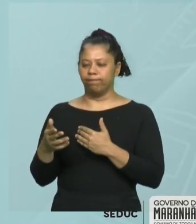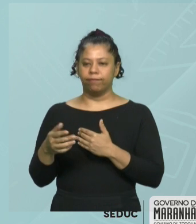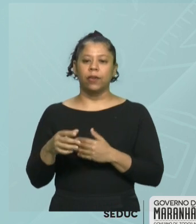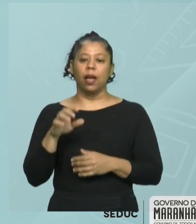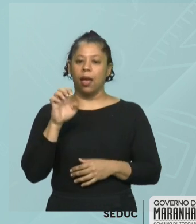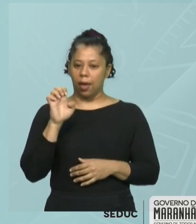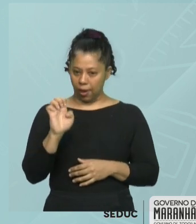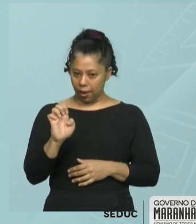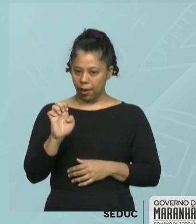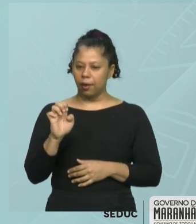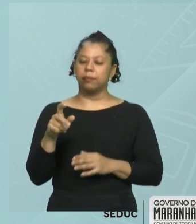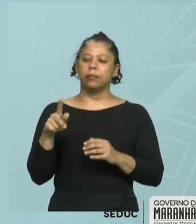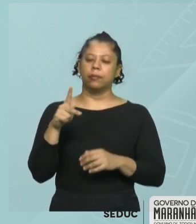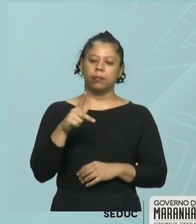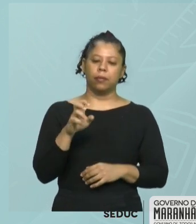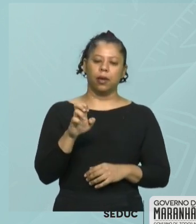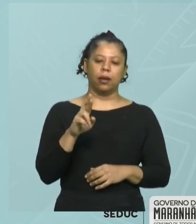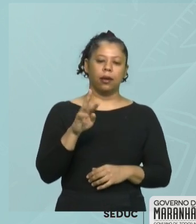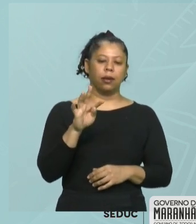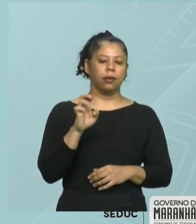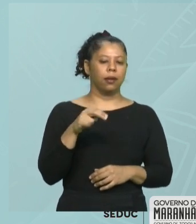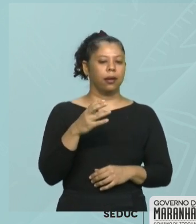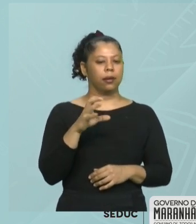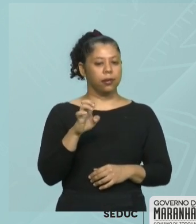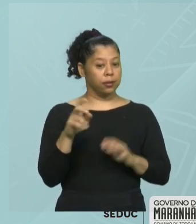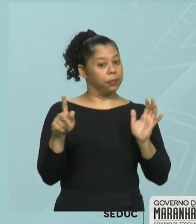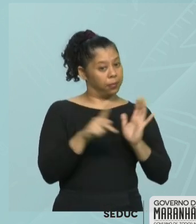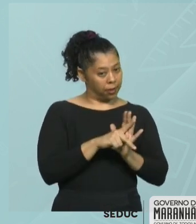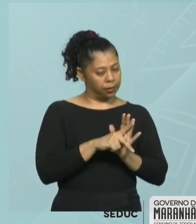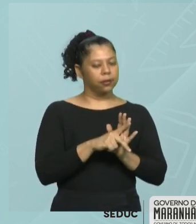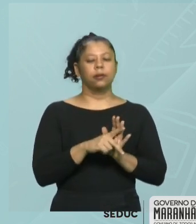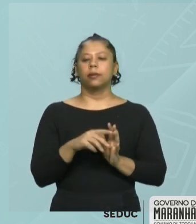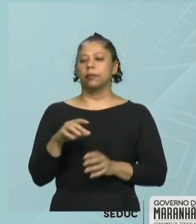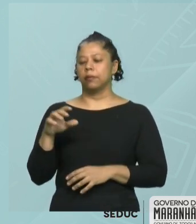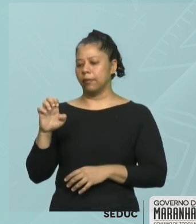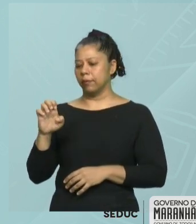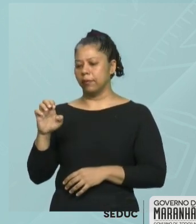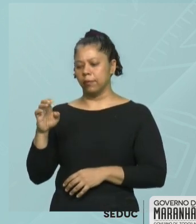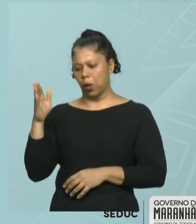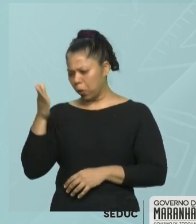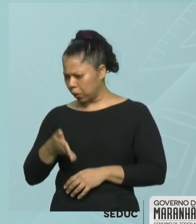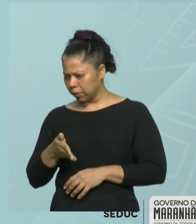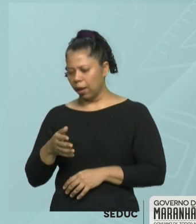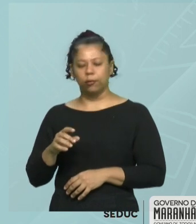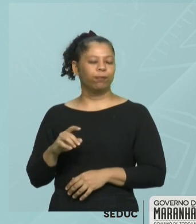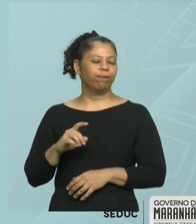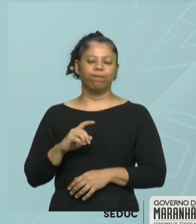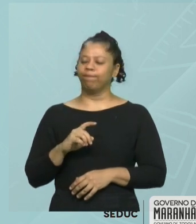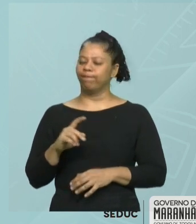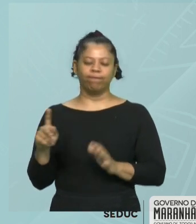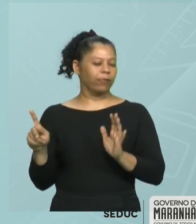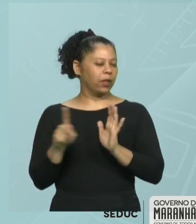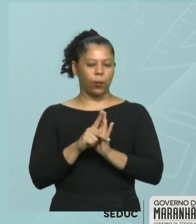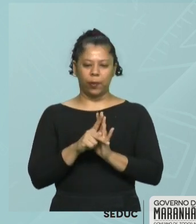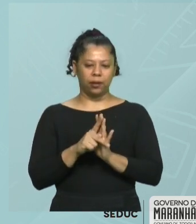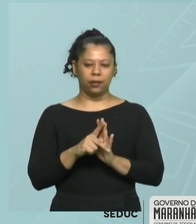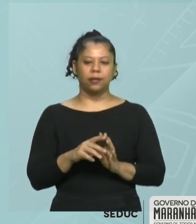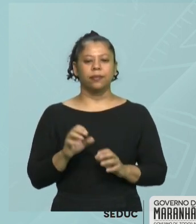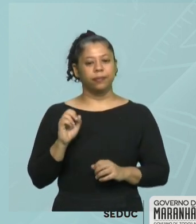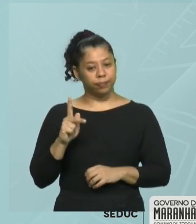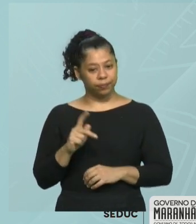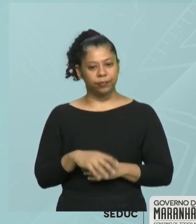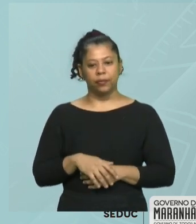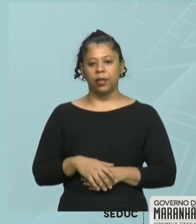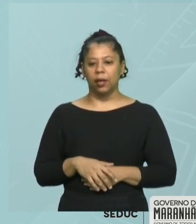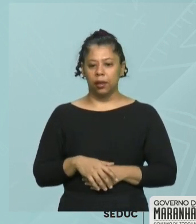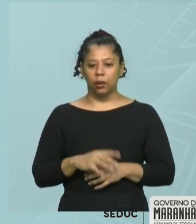é cortado, não pertence. Logo, eu tenho um ponto externo. Ponto interno, pertence. Ponto